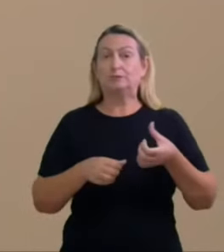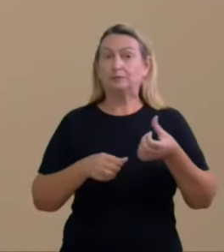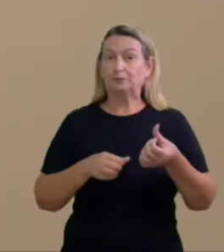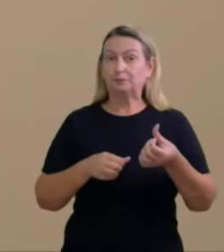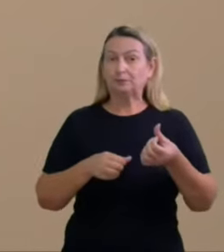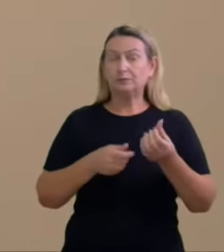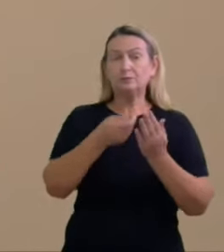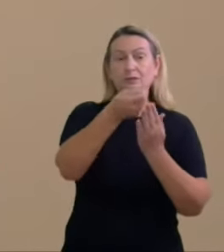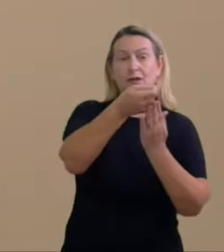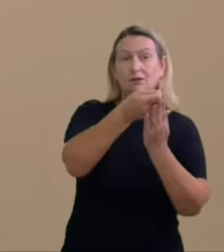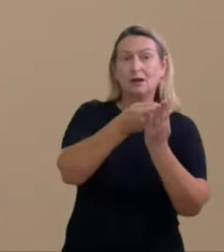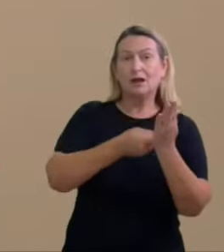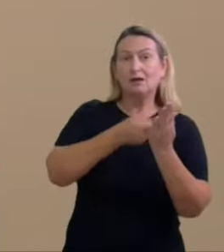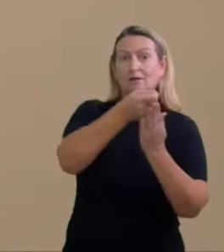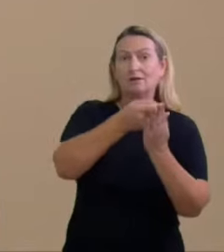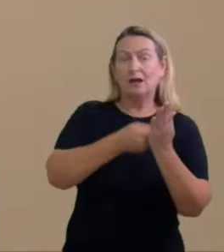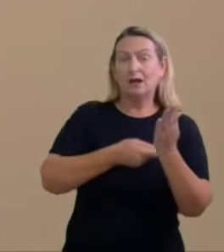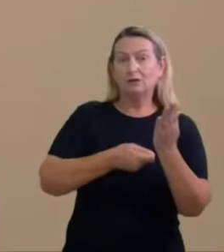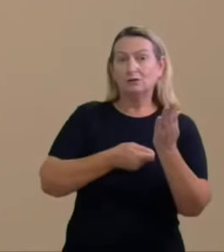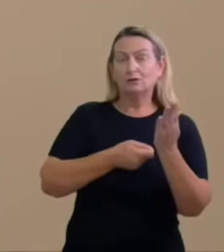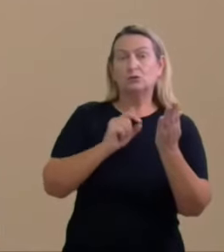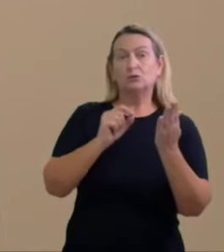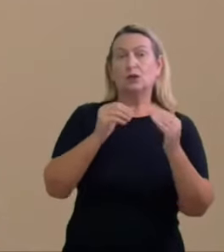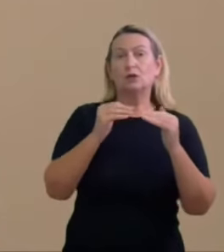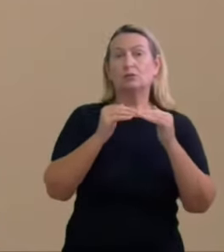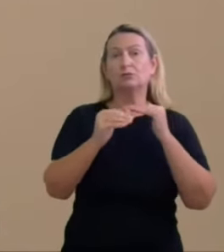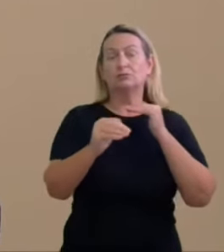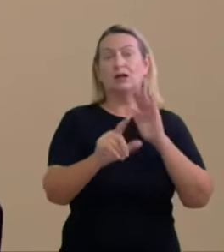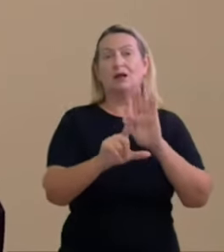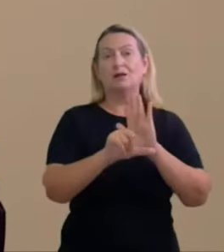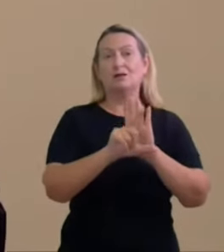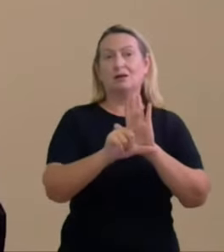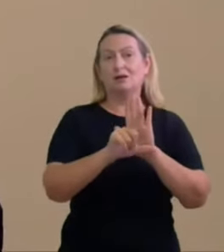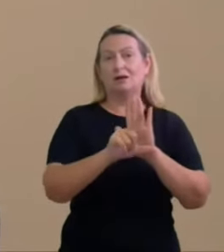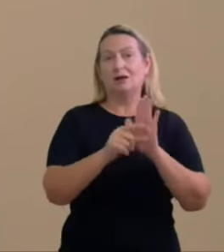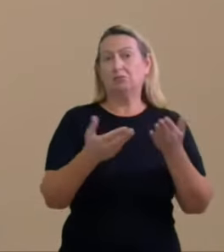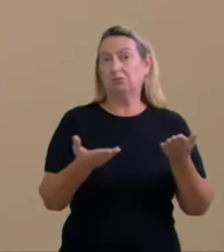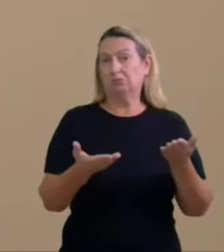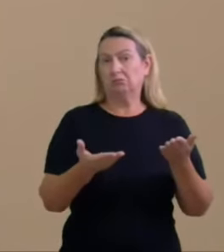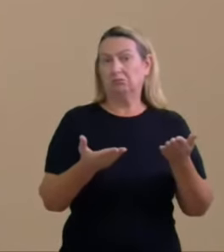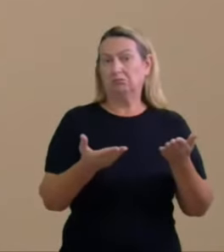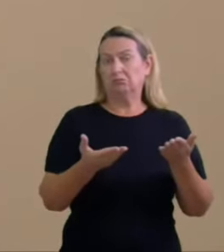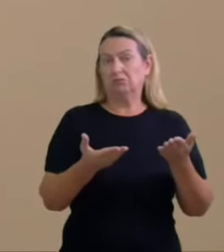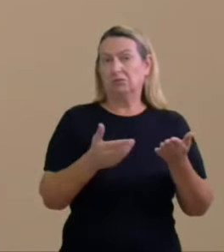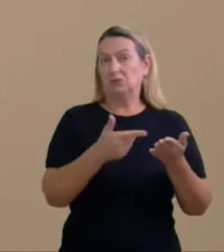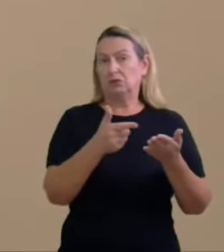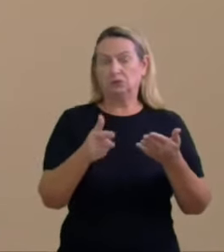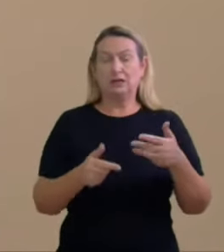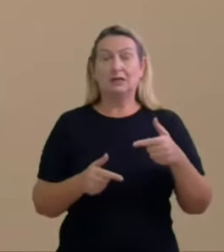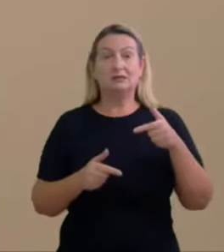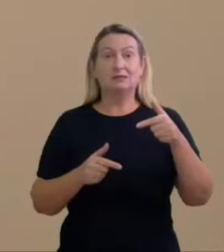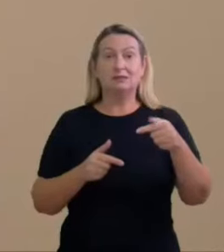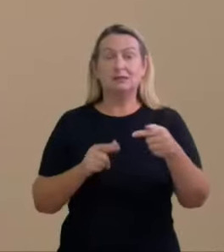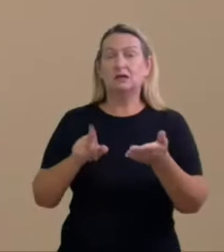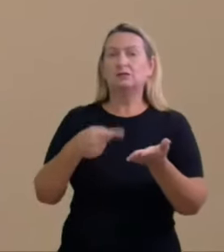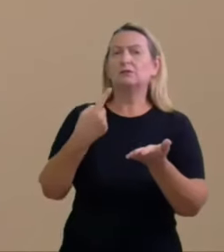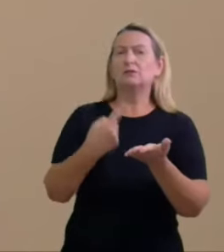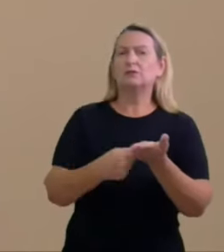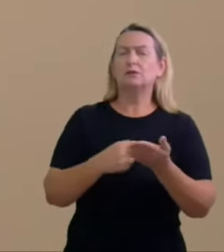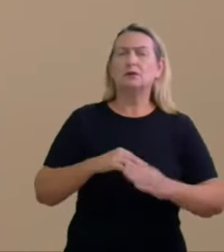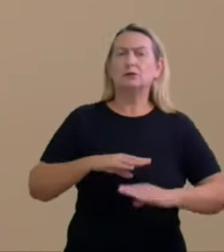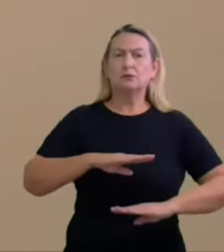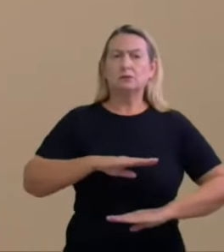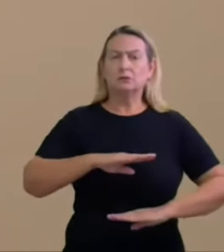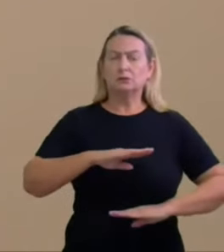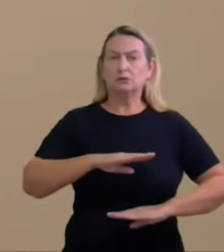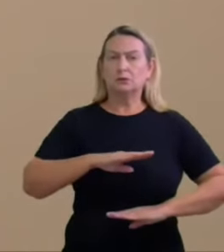ao efeito das penas da lei não foi uma coisa que eles declararam os respeitos da lei nem tem esse efeito sete firmado em circunstâncias nas quais